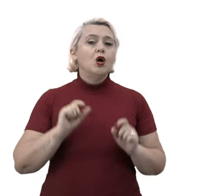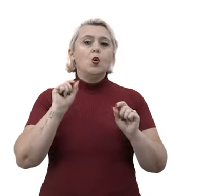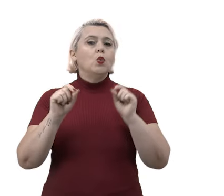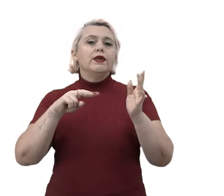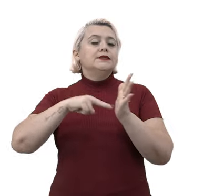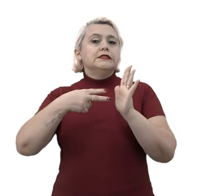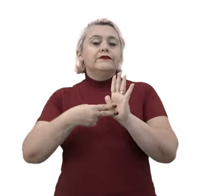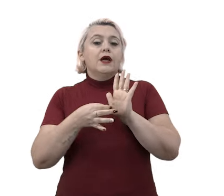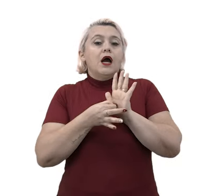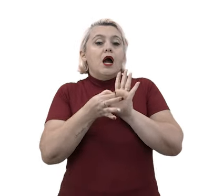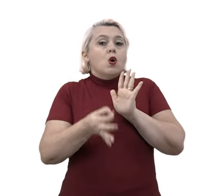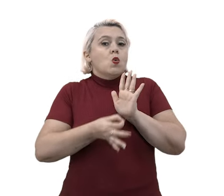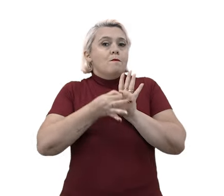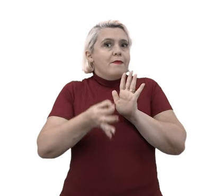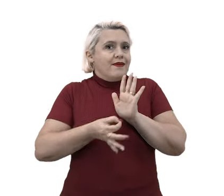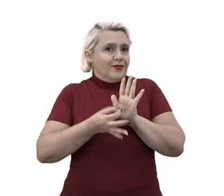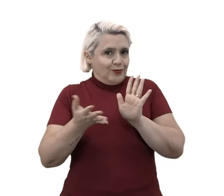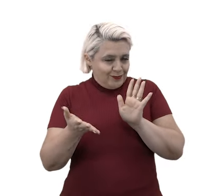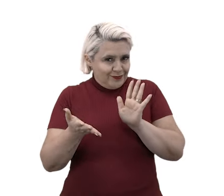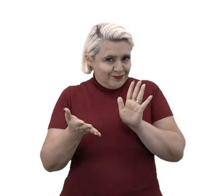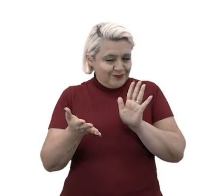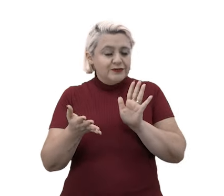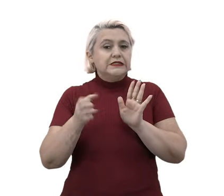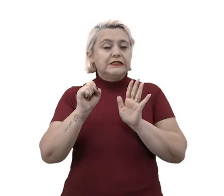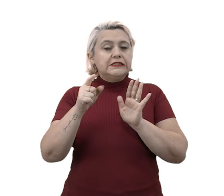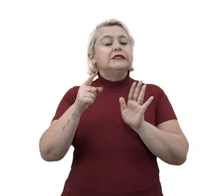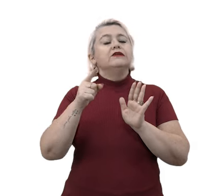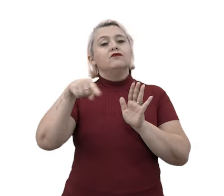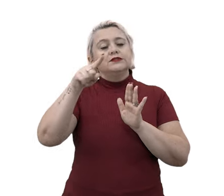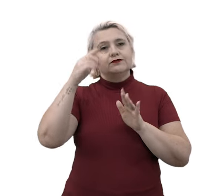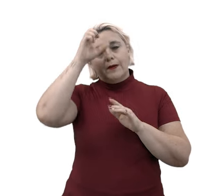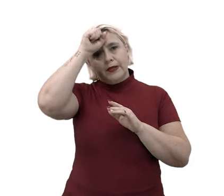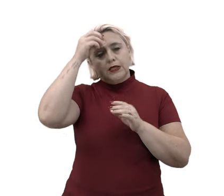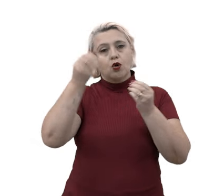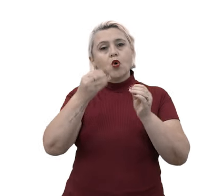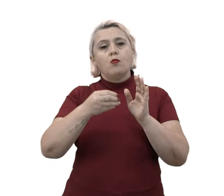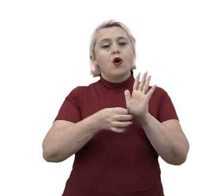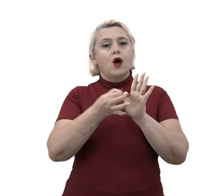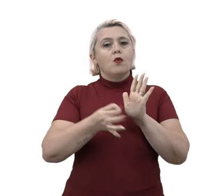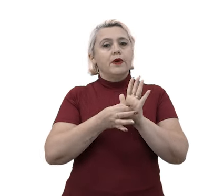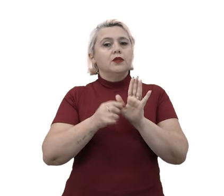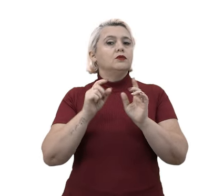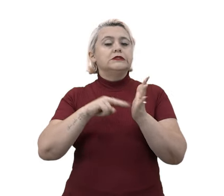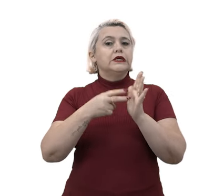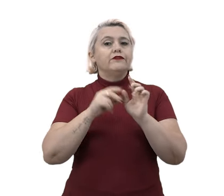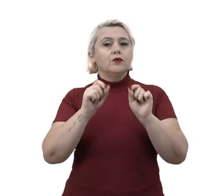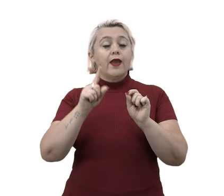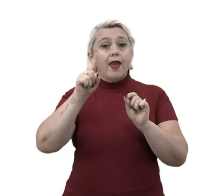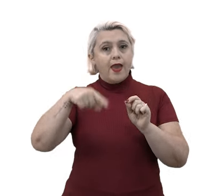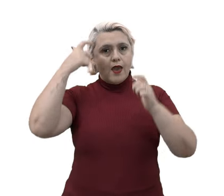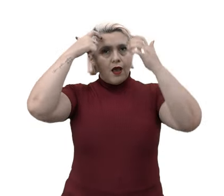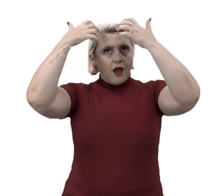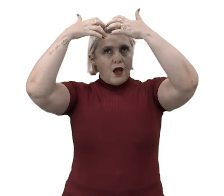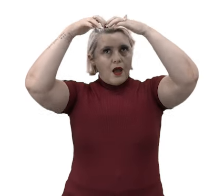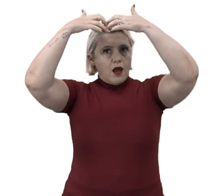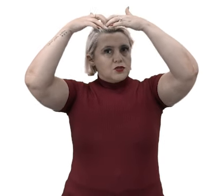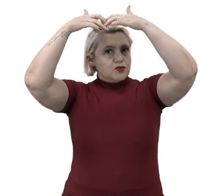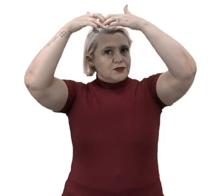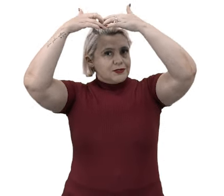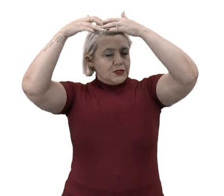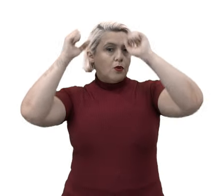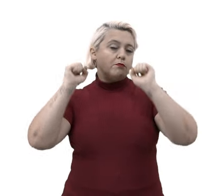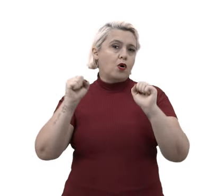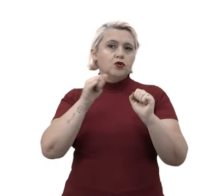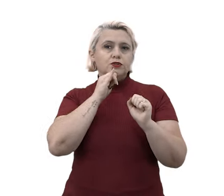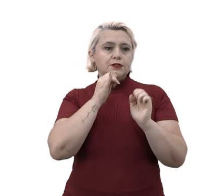O que será que é argumento, professora? Se a gente vai trabalhar tipos de argumento, o que é argumento? Argumento é um raciocínio,